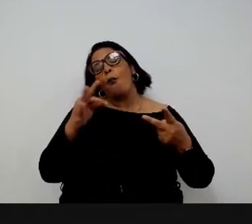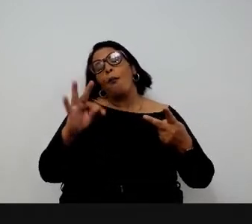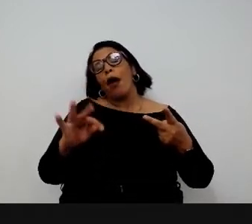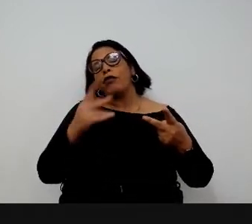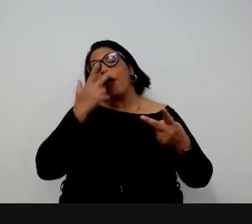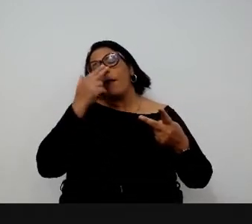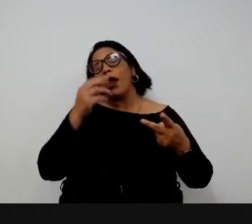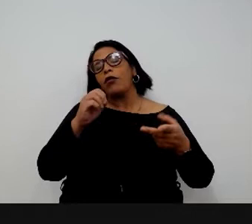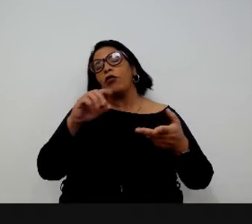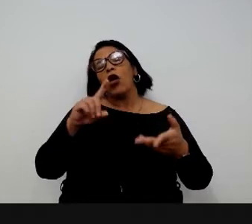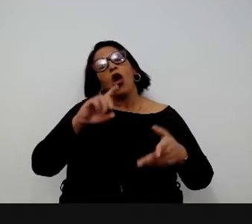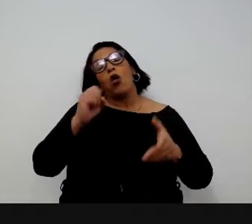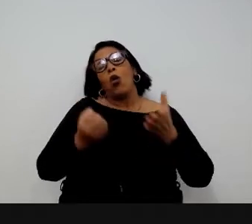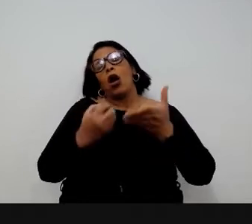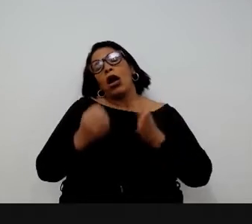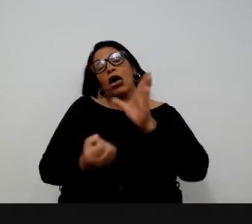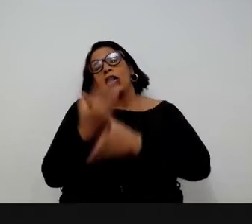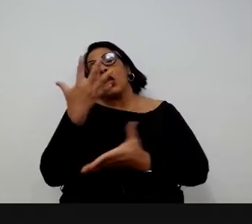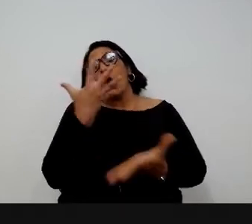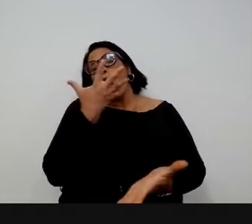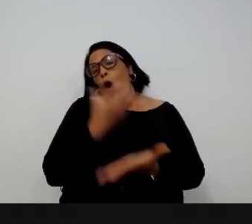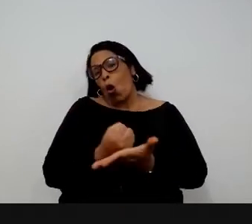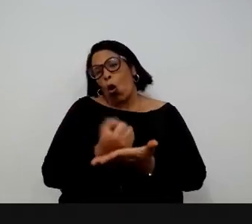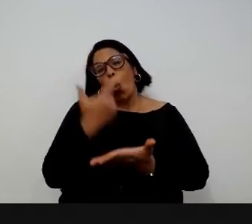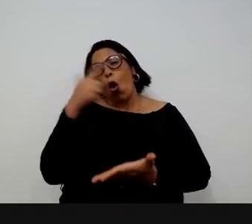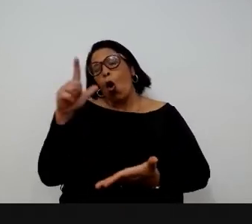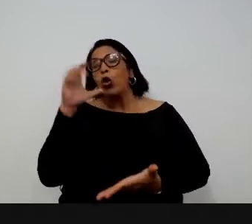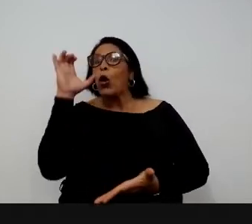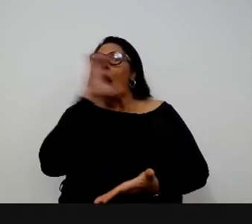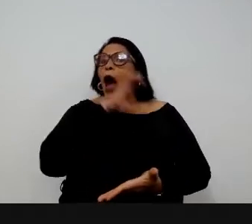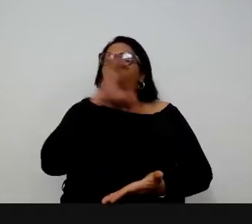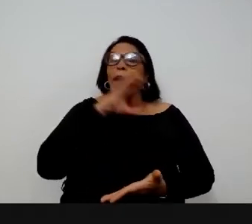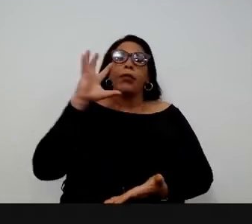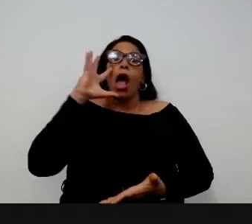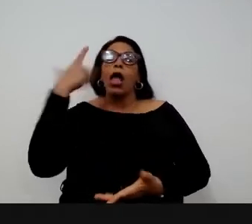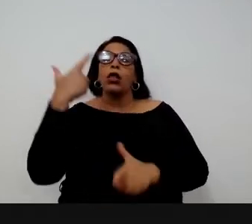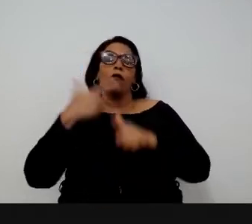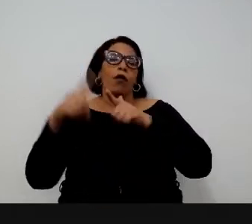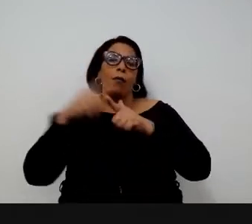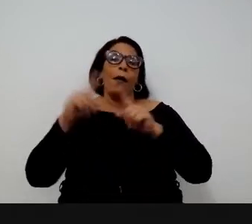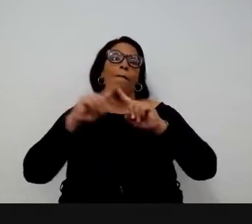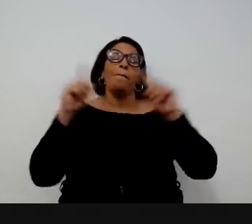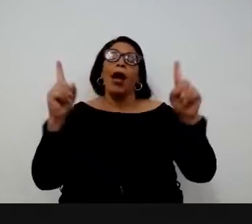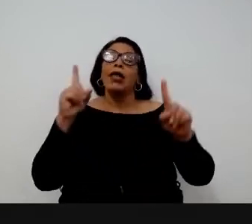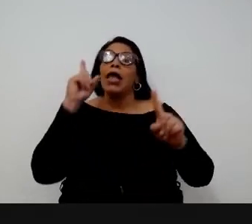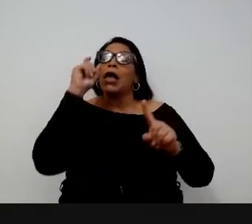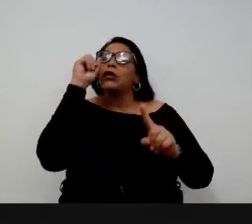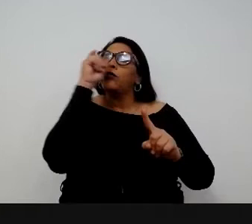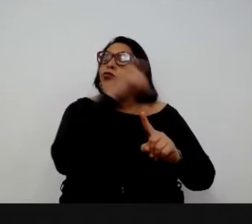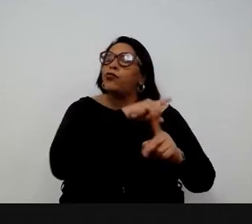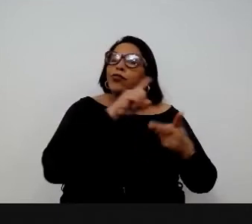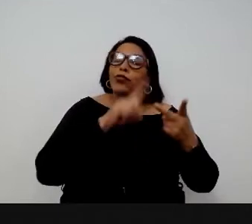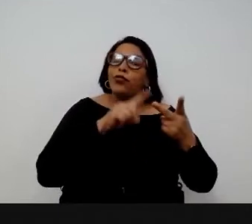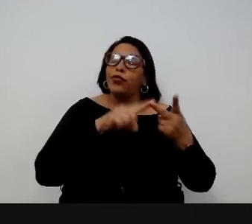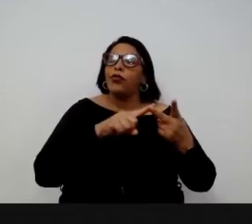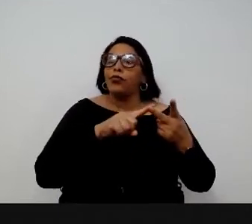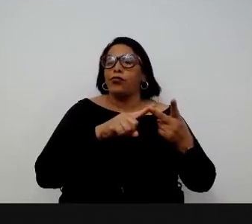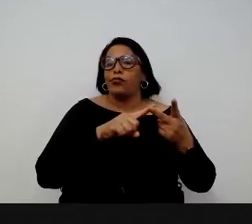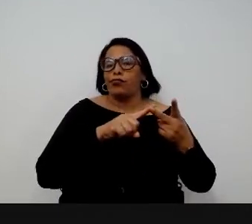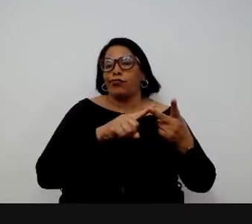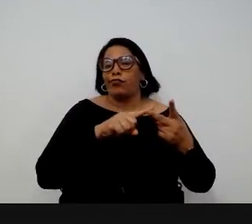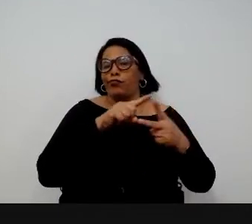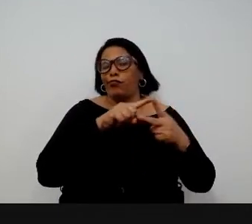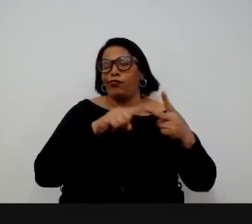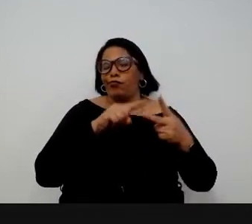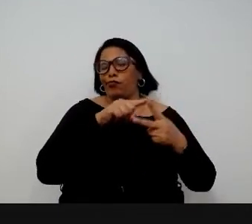faço um outro arquivo que vai ser uma solução mais rápida para aquele problema, mas vai aumentar a complexidade do código. Agora eu tenho um código mais um patch.